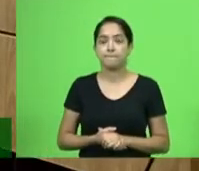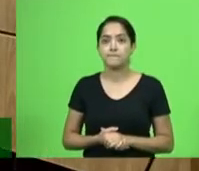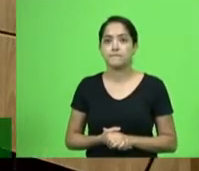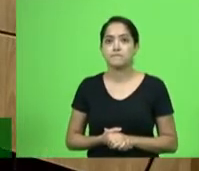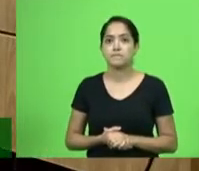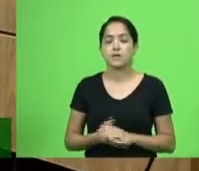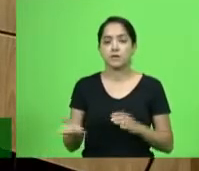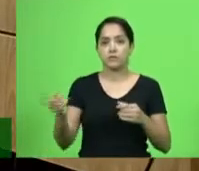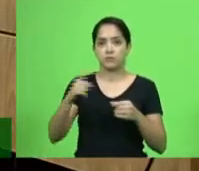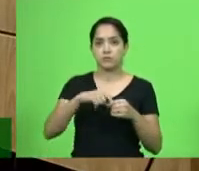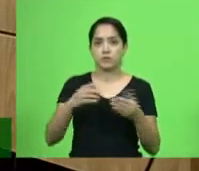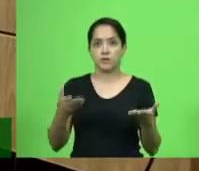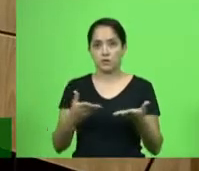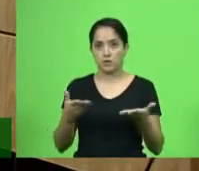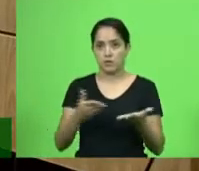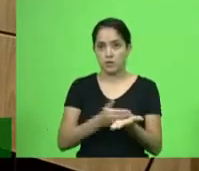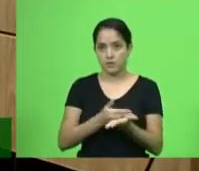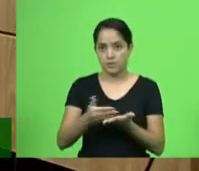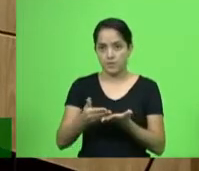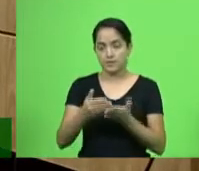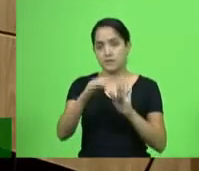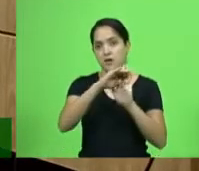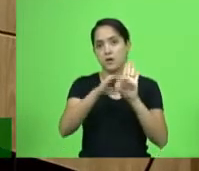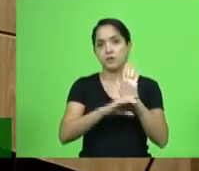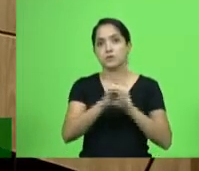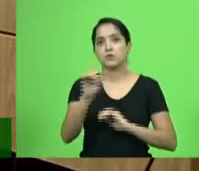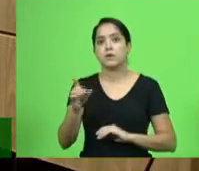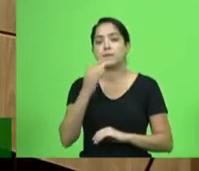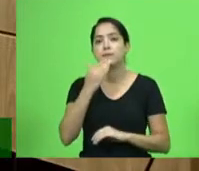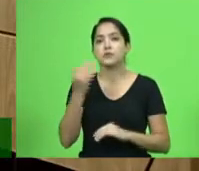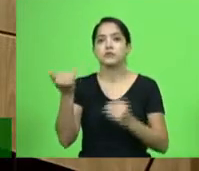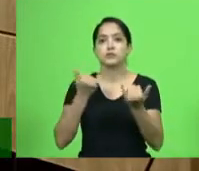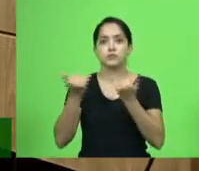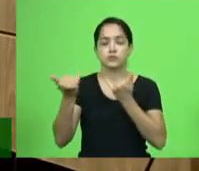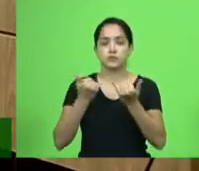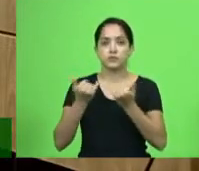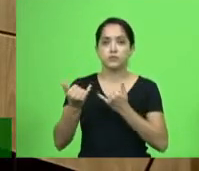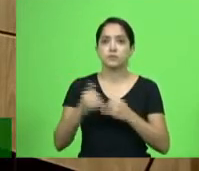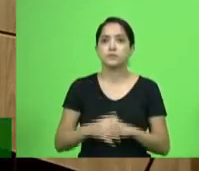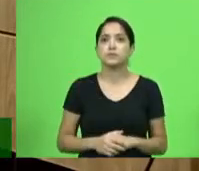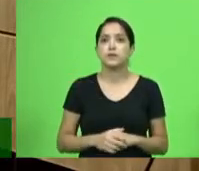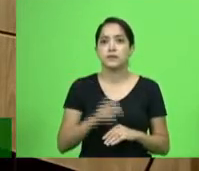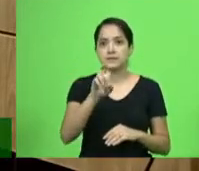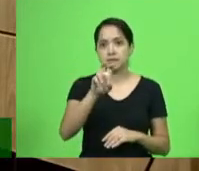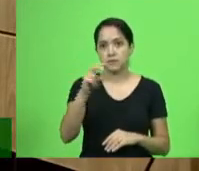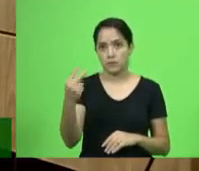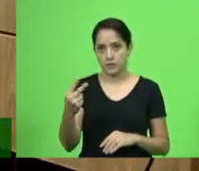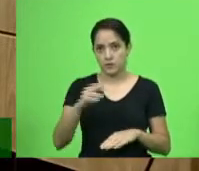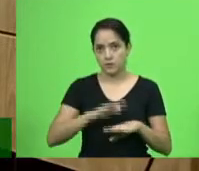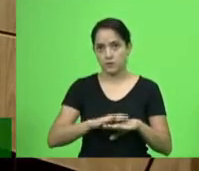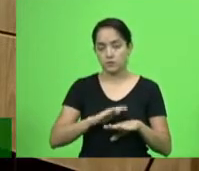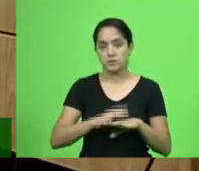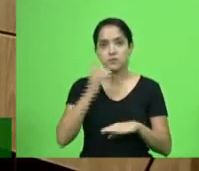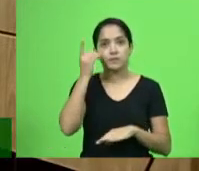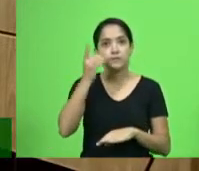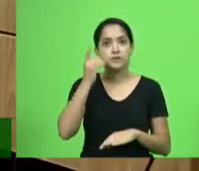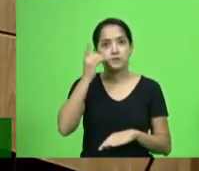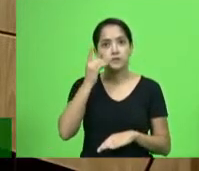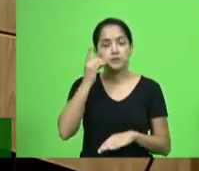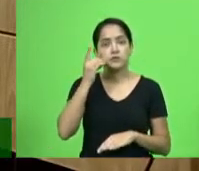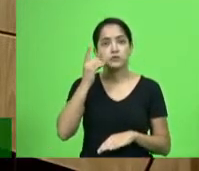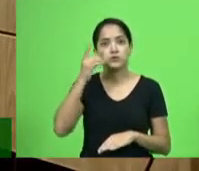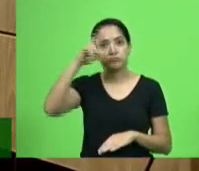Reaberta a sessão, passamos a ordem do dia, pedidos de informação. Pedido de informação 52, autor deputado doutor Vicente Caropreso,